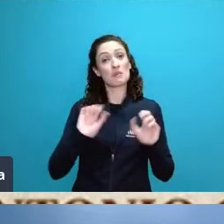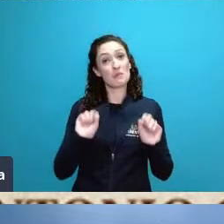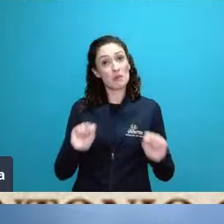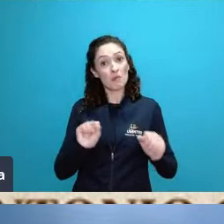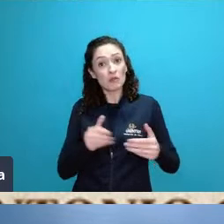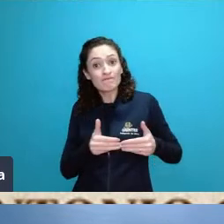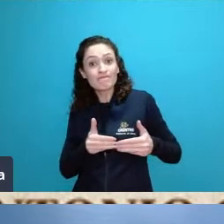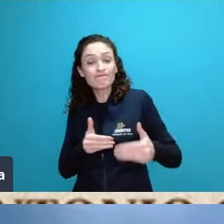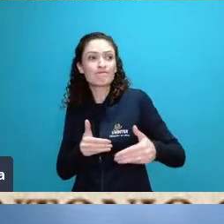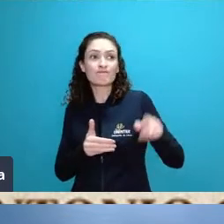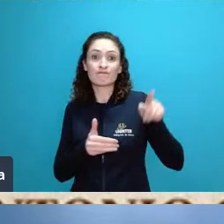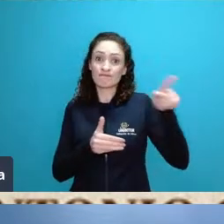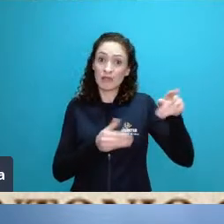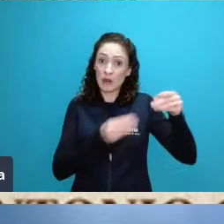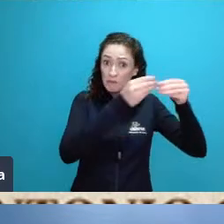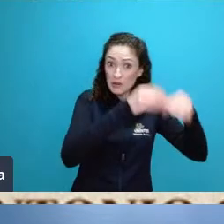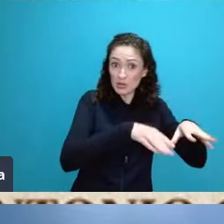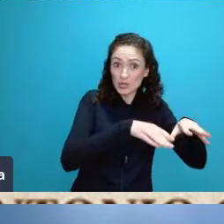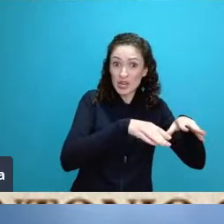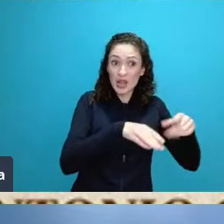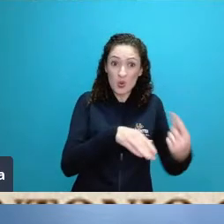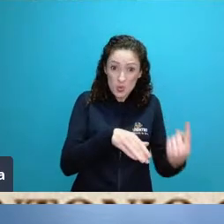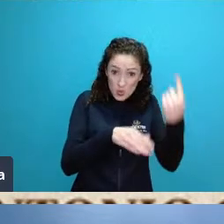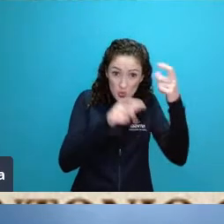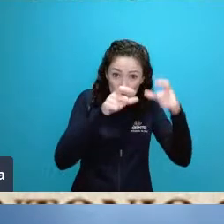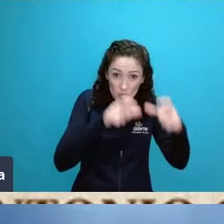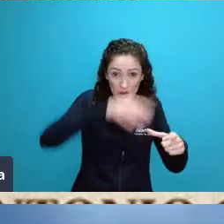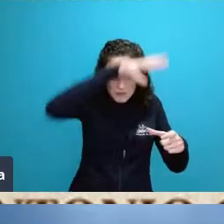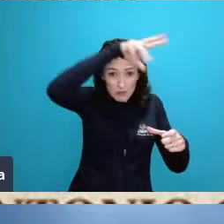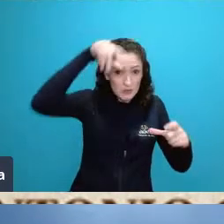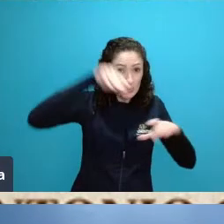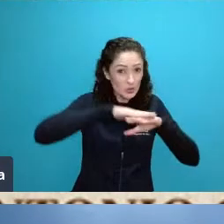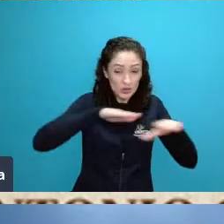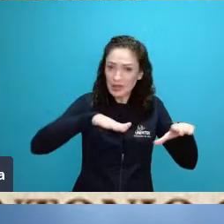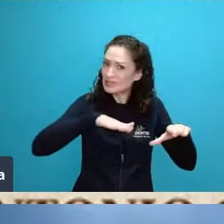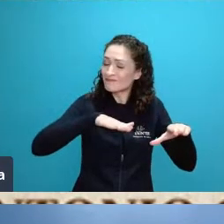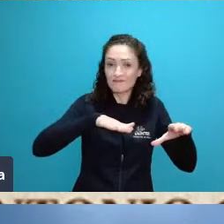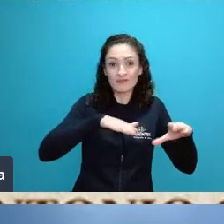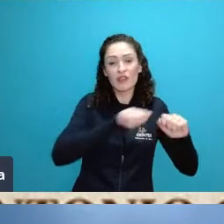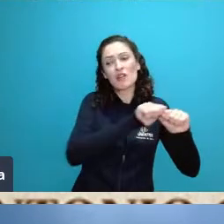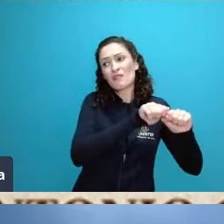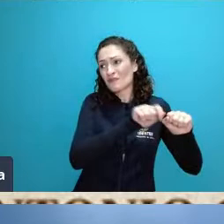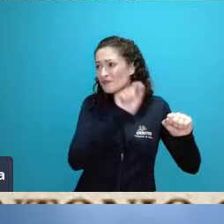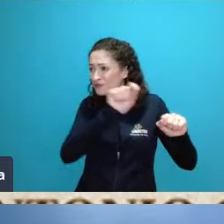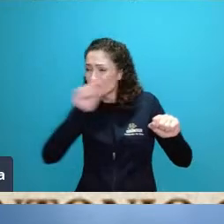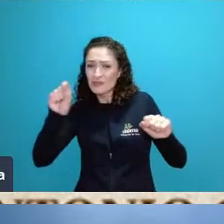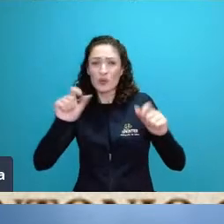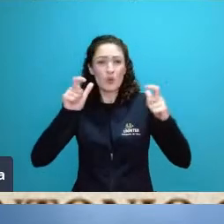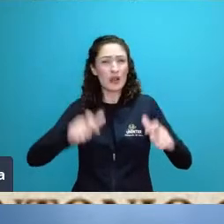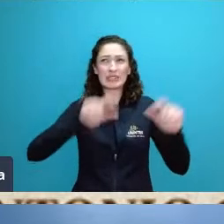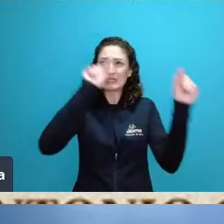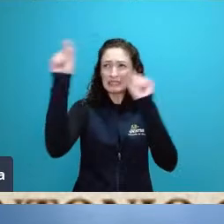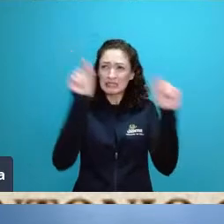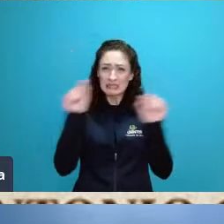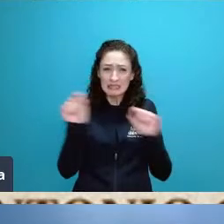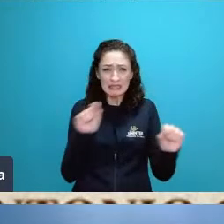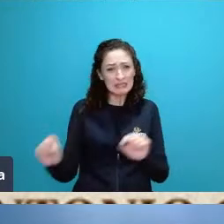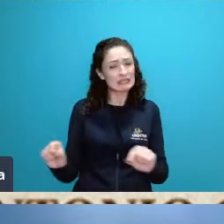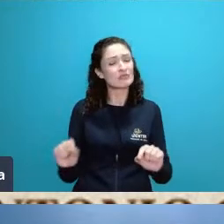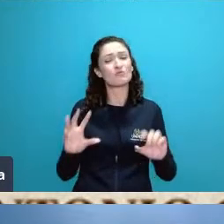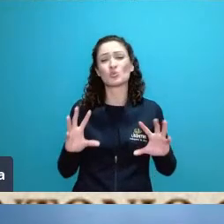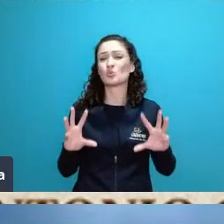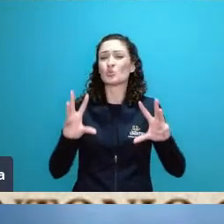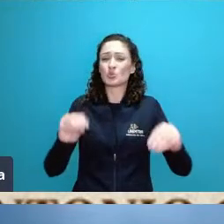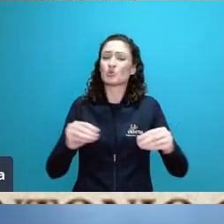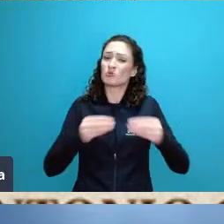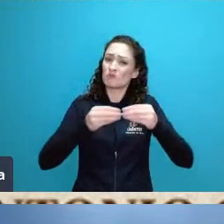esses impactos e é uma situação muito preocupante mas não tem como prever né a única a única previsão é a extinção das espécies com certeza vai acontecer